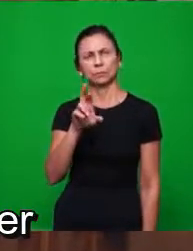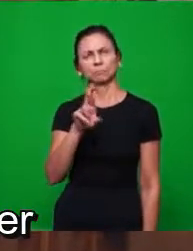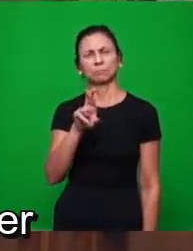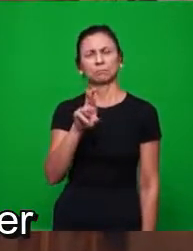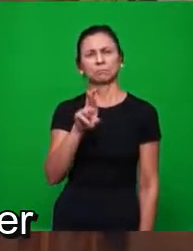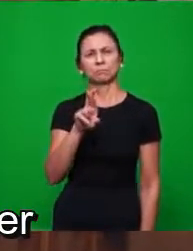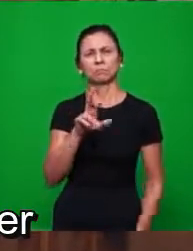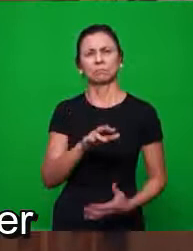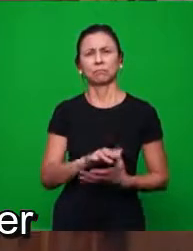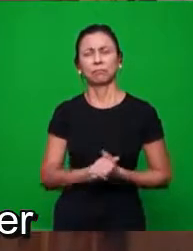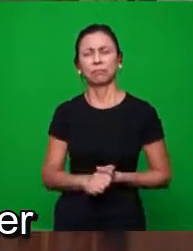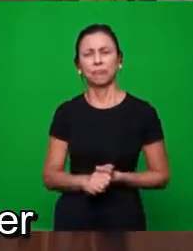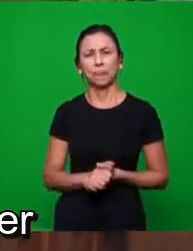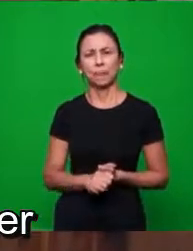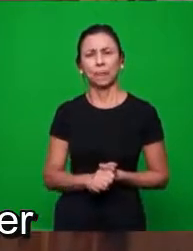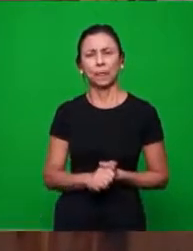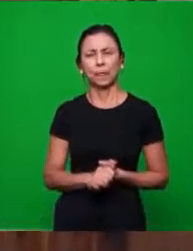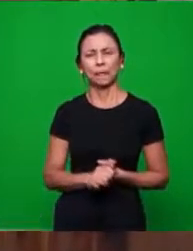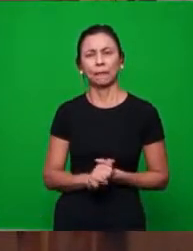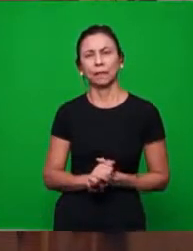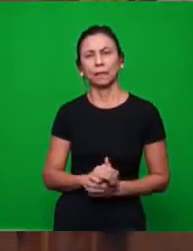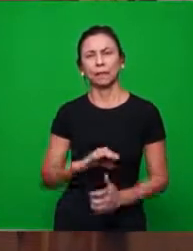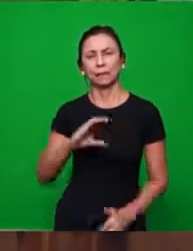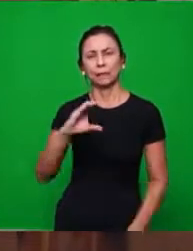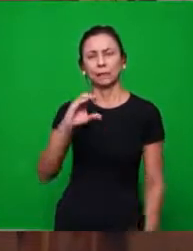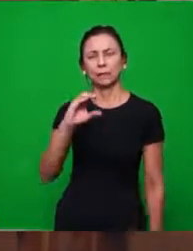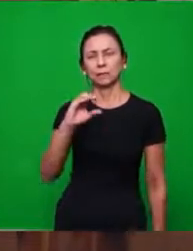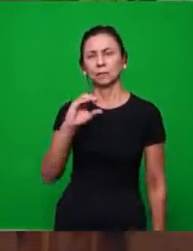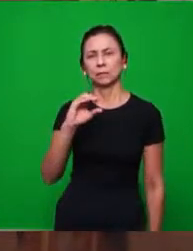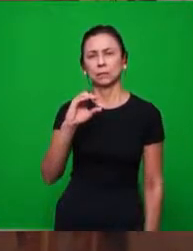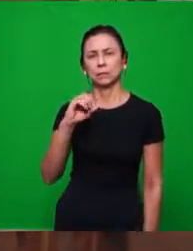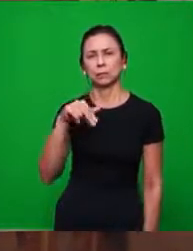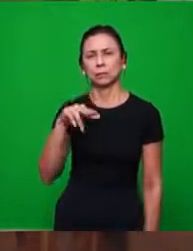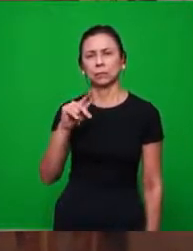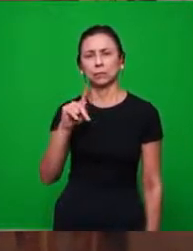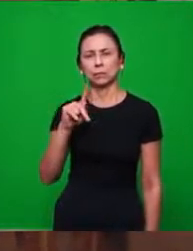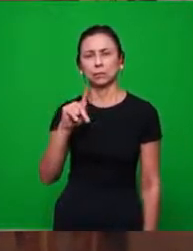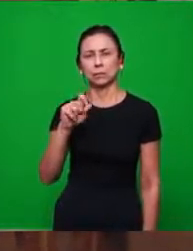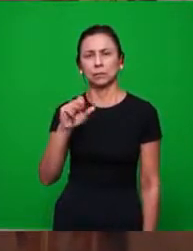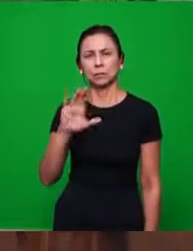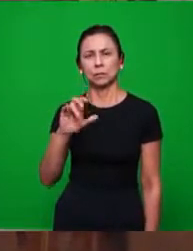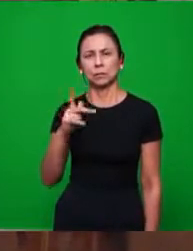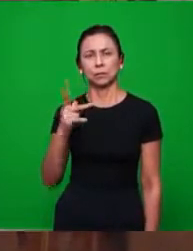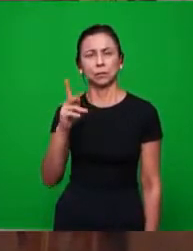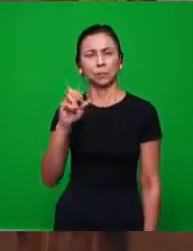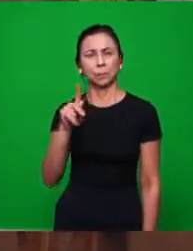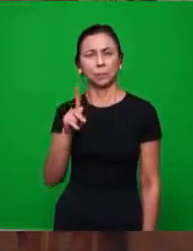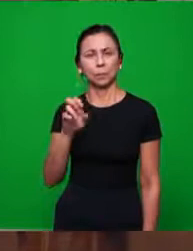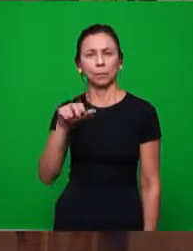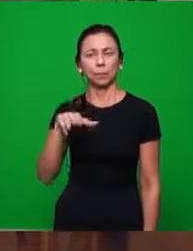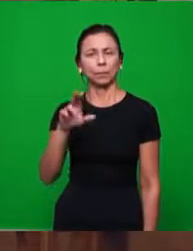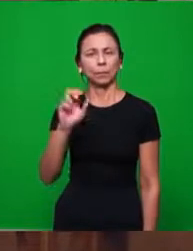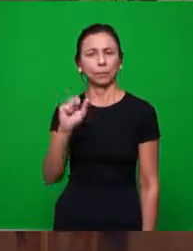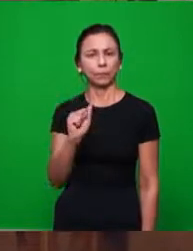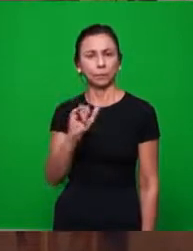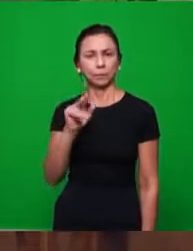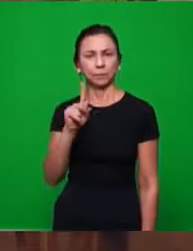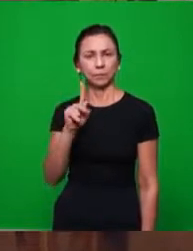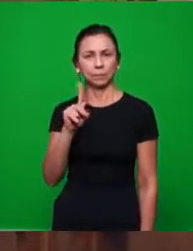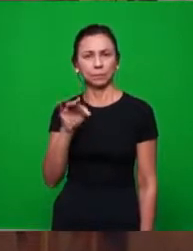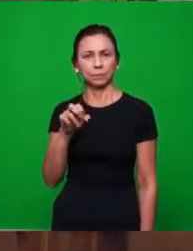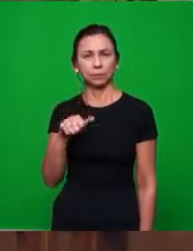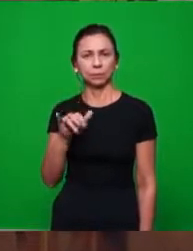conselheiro Pena pastor Elter e outro de Patinga pastor Nadir queridos companheiros saudosos